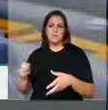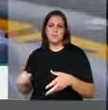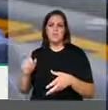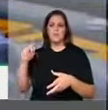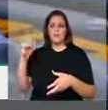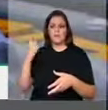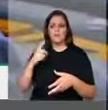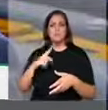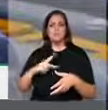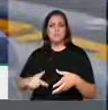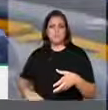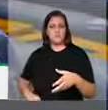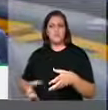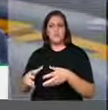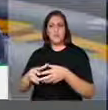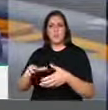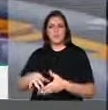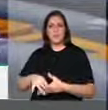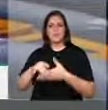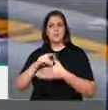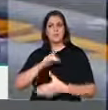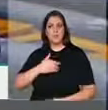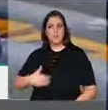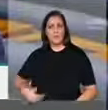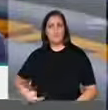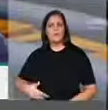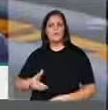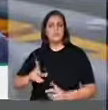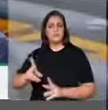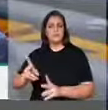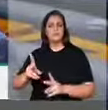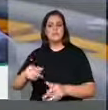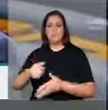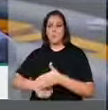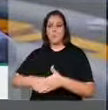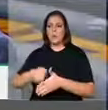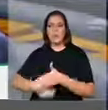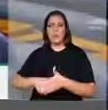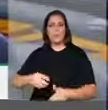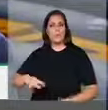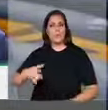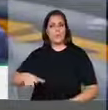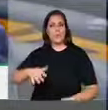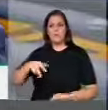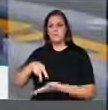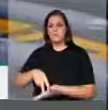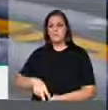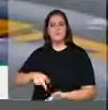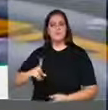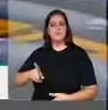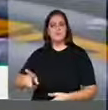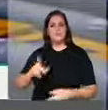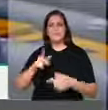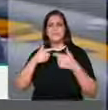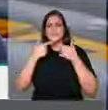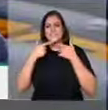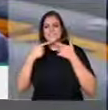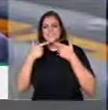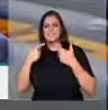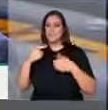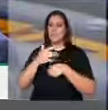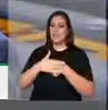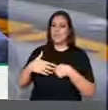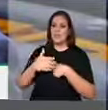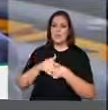da Casa, como líder de governo, sempre altivo, sempre presente, sempre simpático, sempre muito